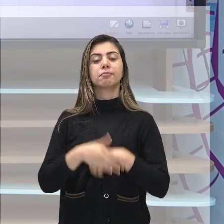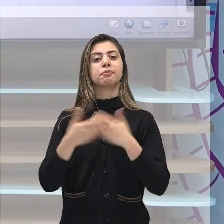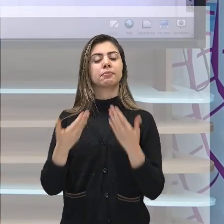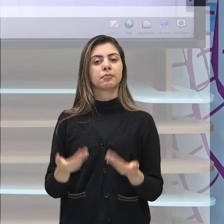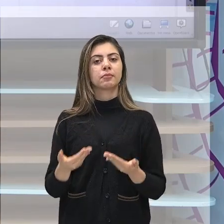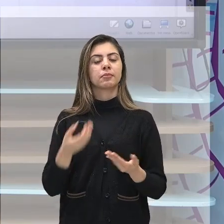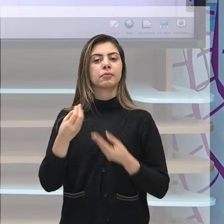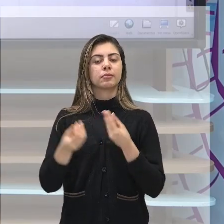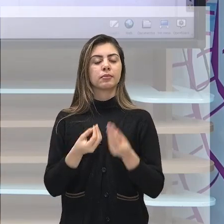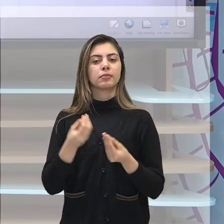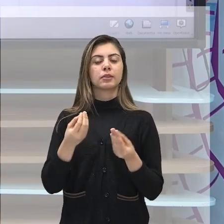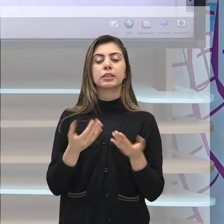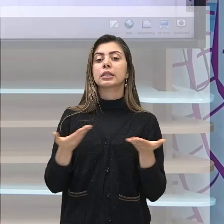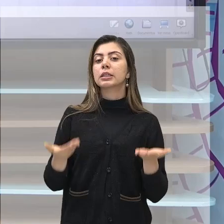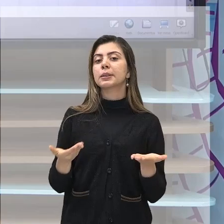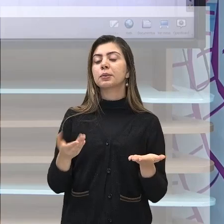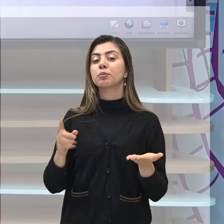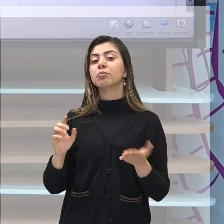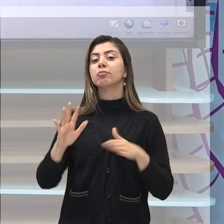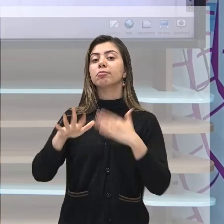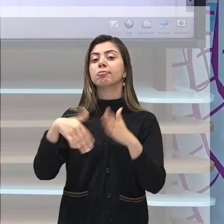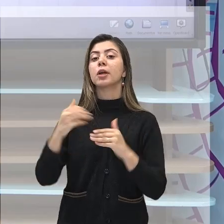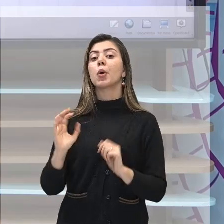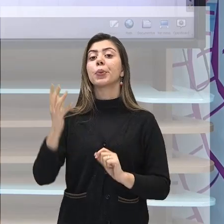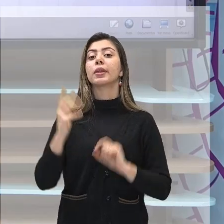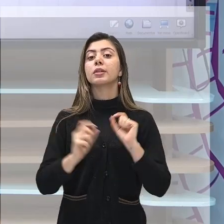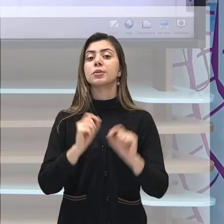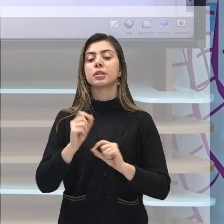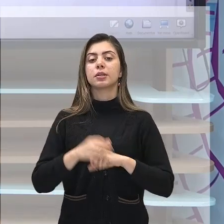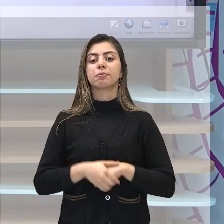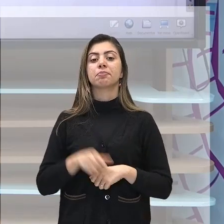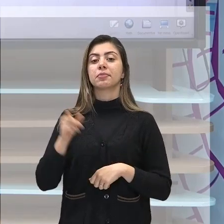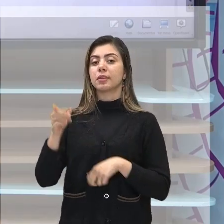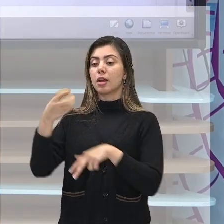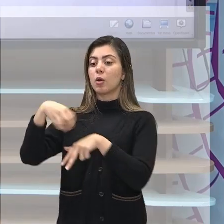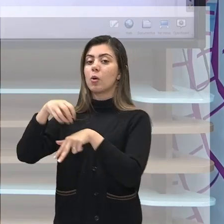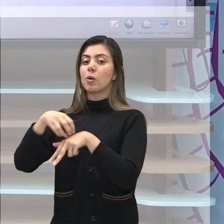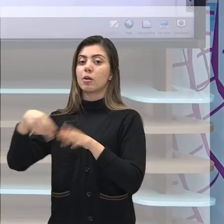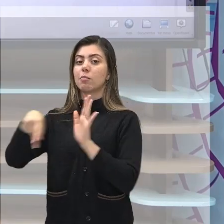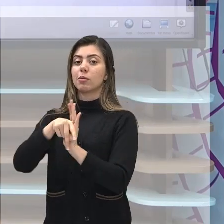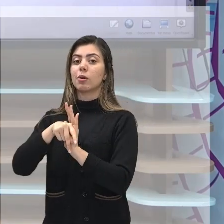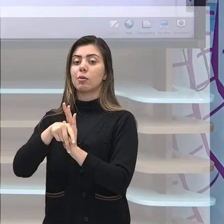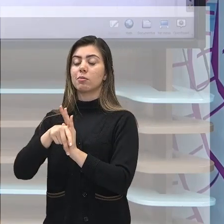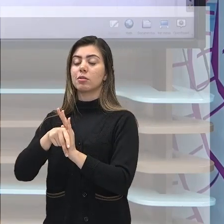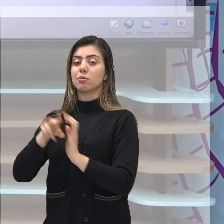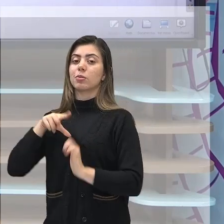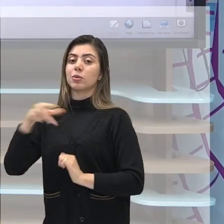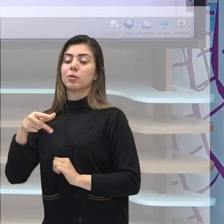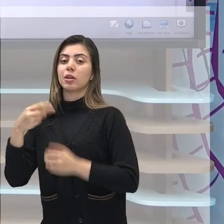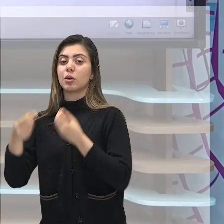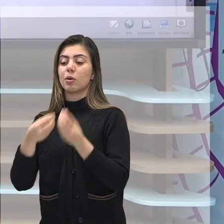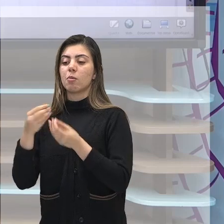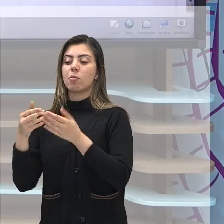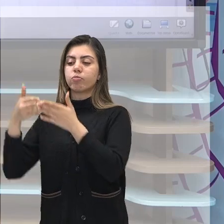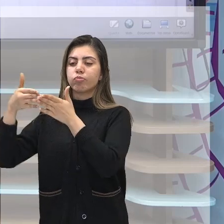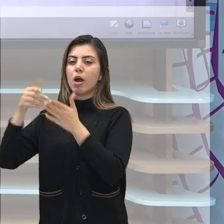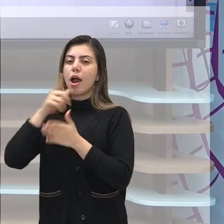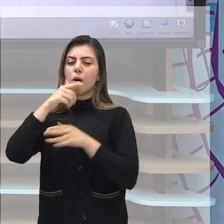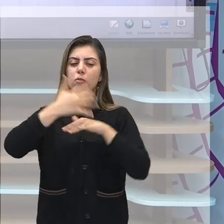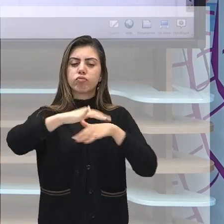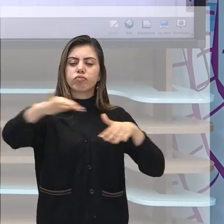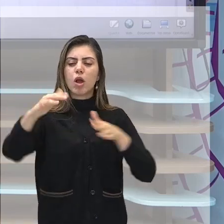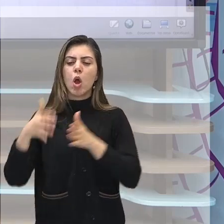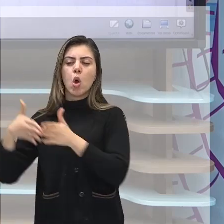E agora, o que vai acontecer? A coroa portuguesa vai lançar-se ao mar para